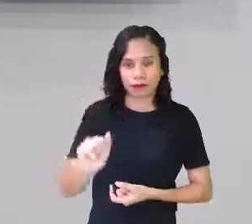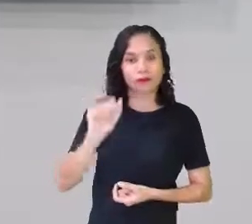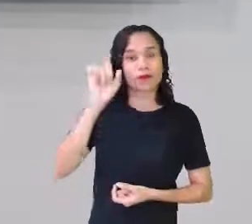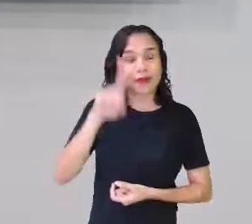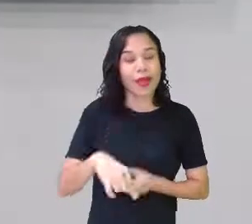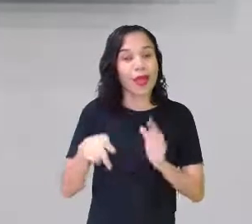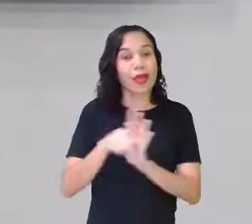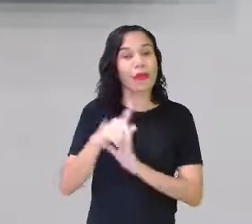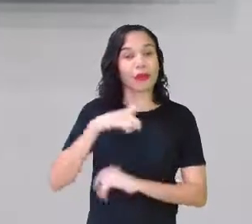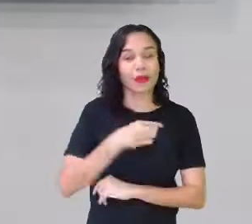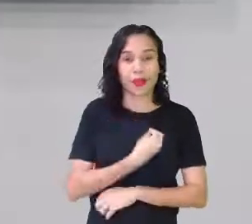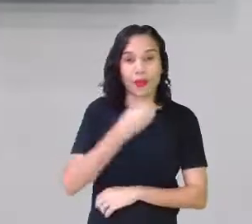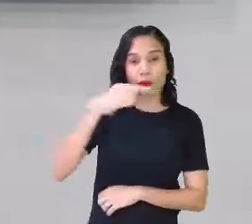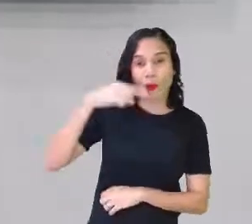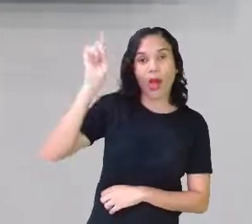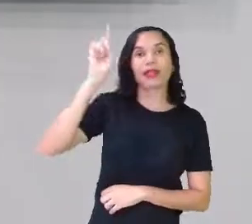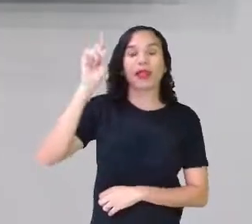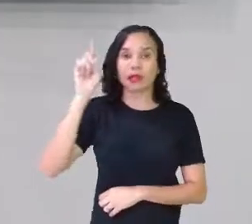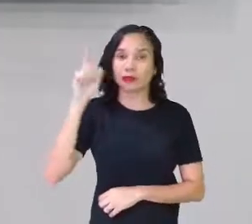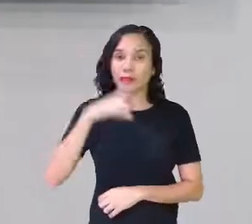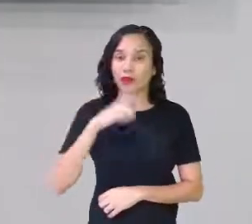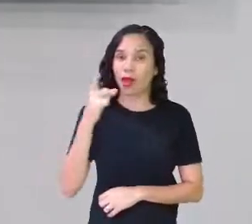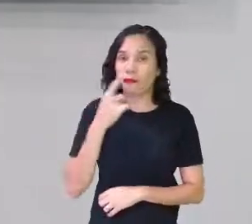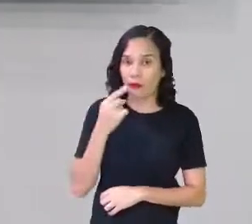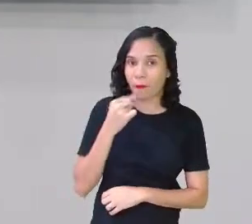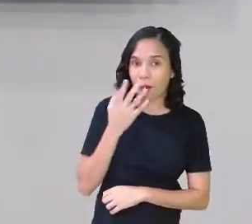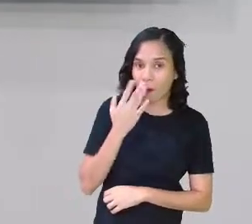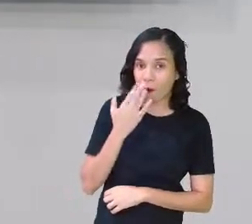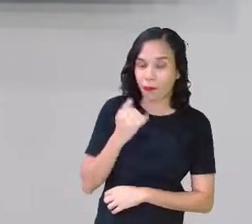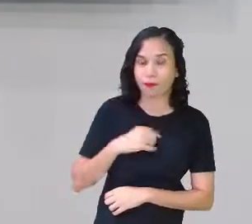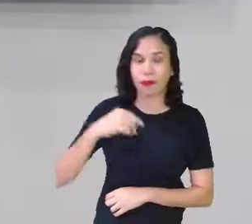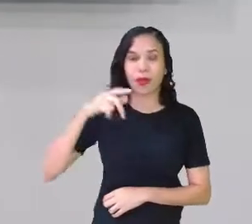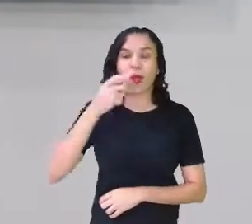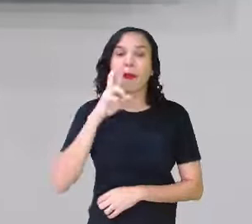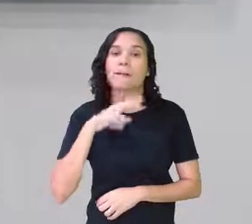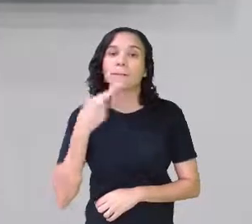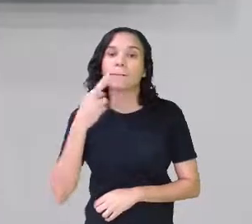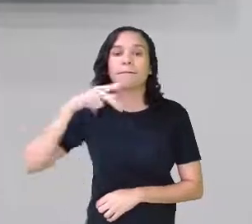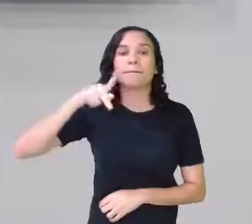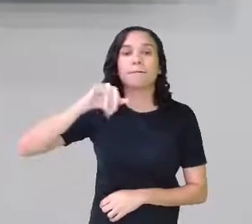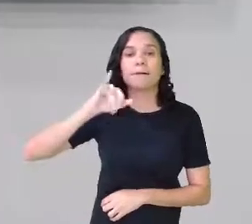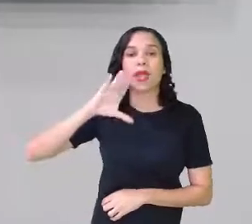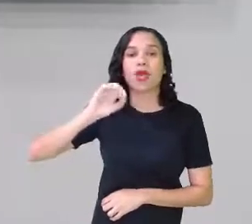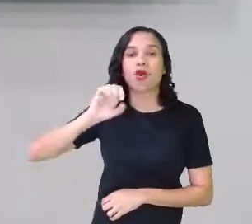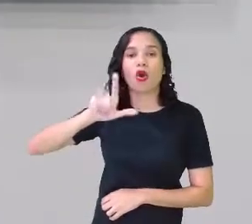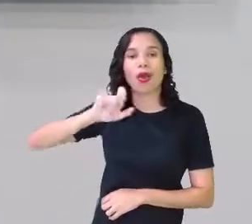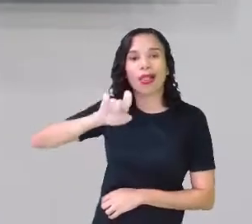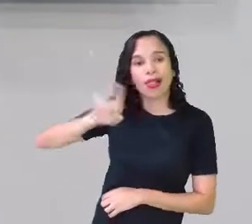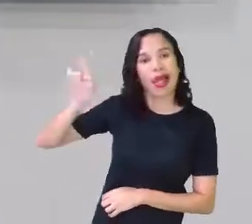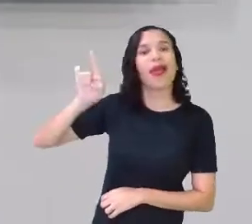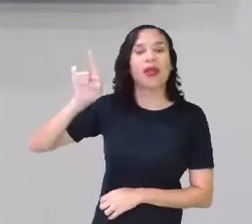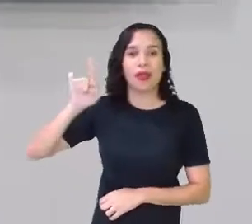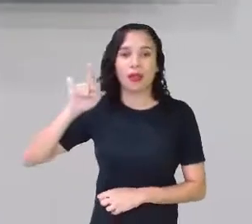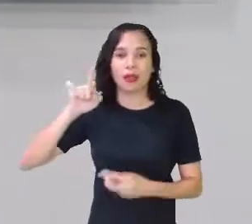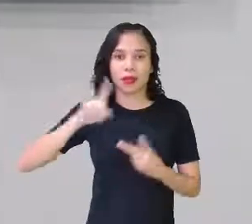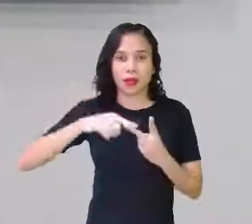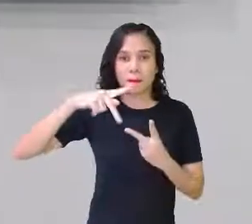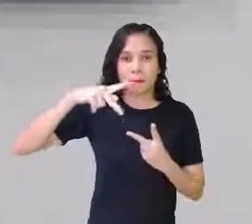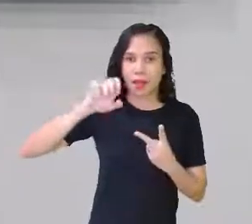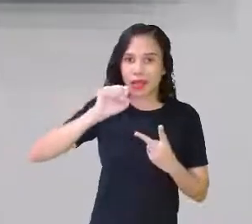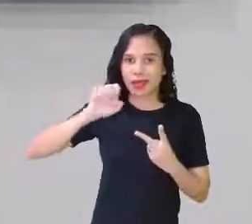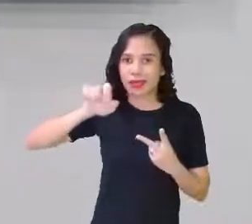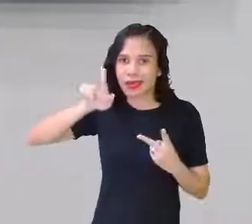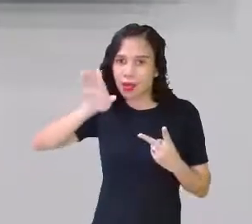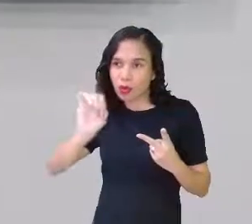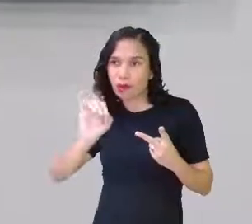acentuada. Ela está aqui em vermelho, picolé, pêssego e indígena. Está fácil de descobrir da